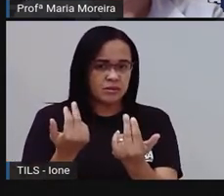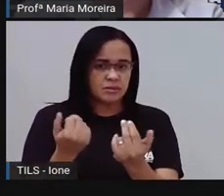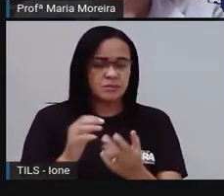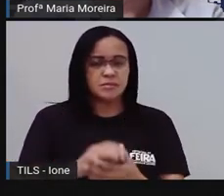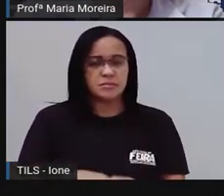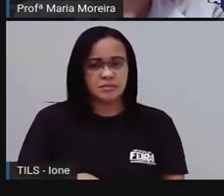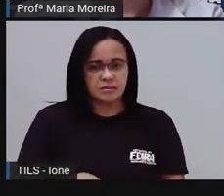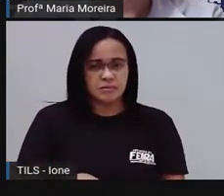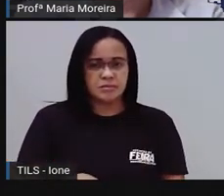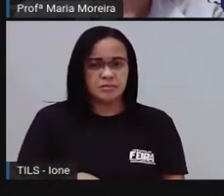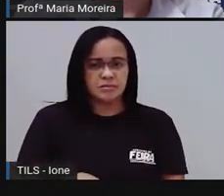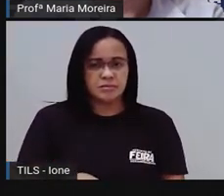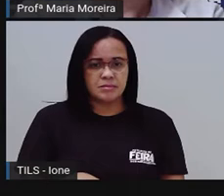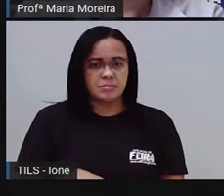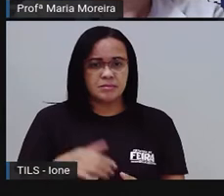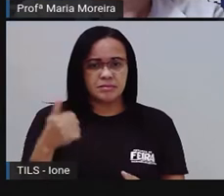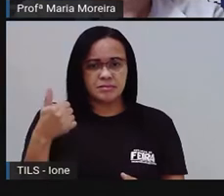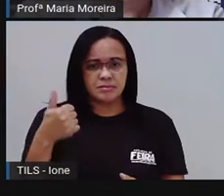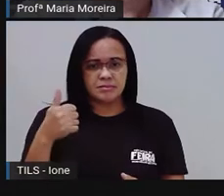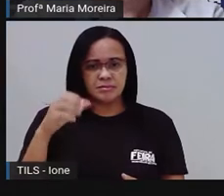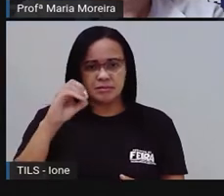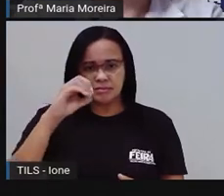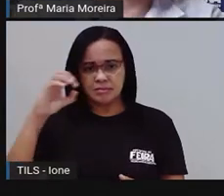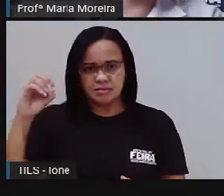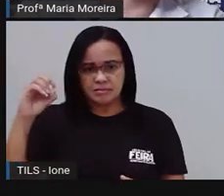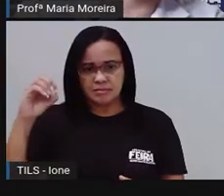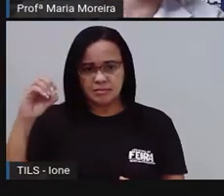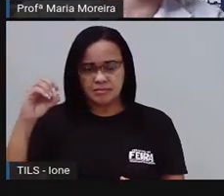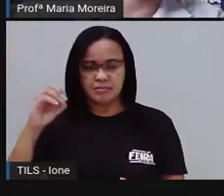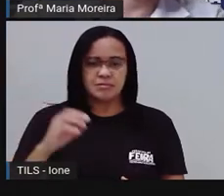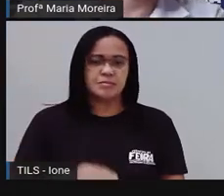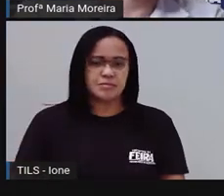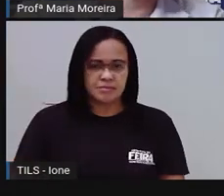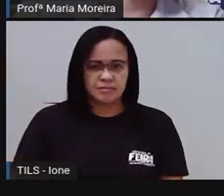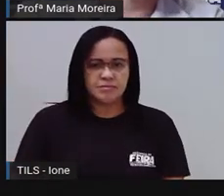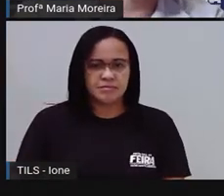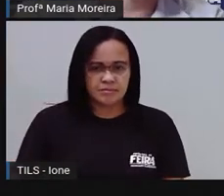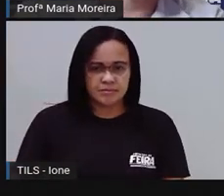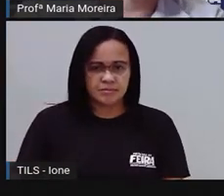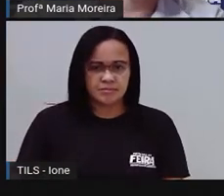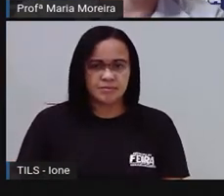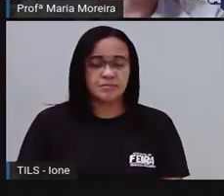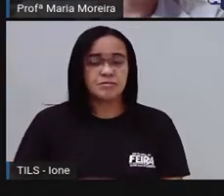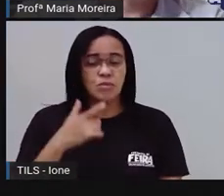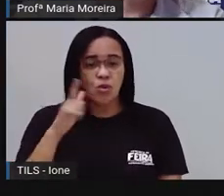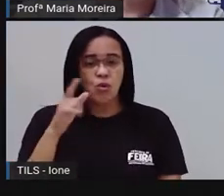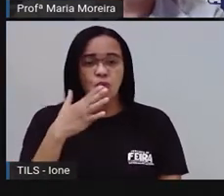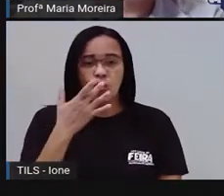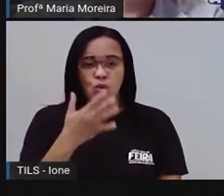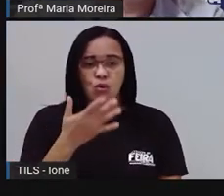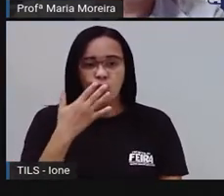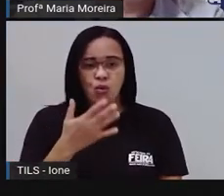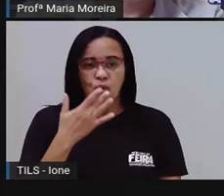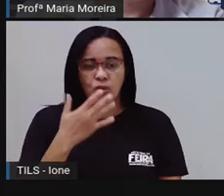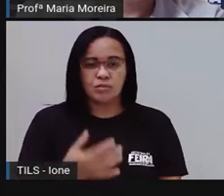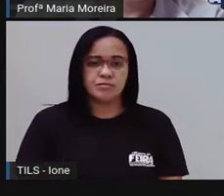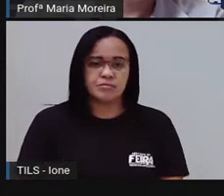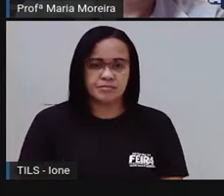100. Pronto. Vamos escolher outra cor agora. Vamos de